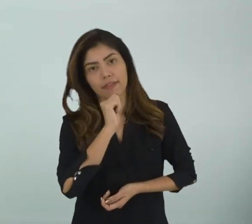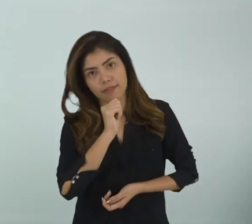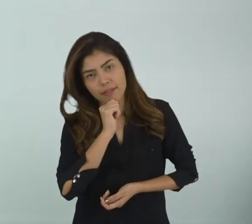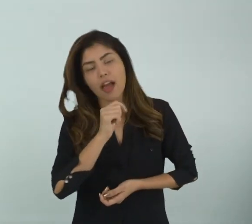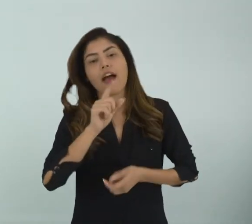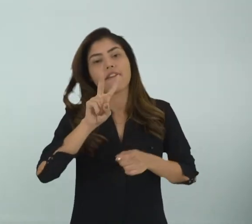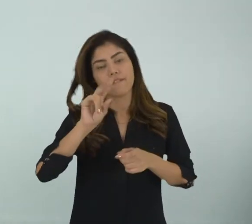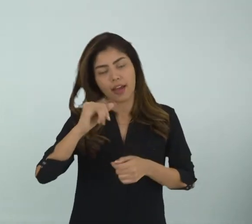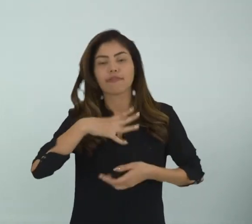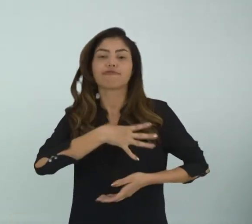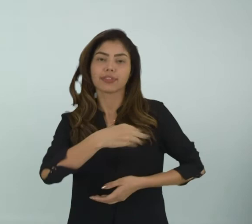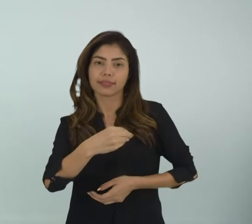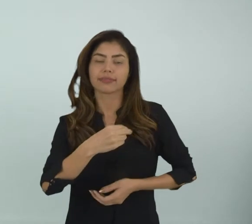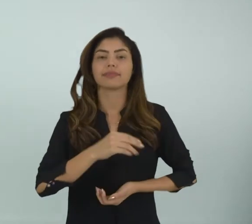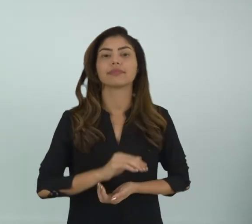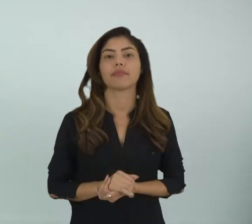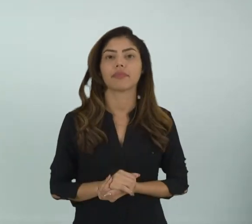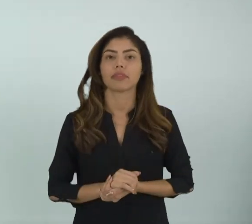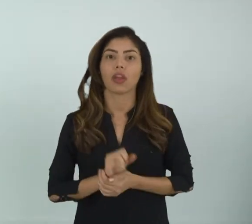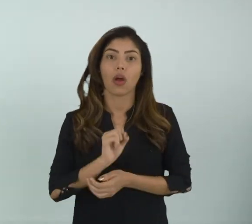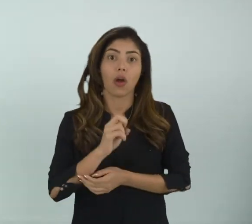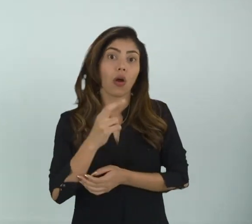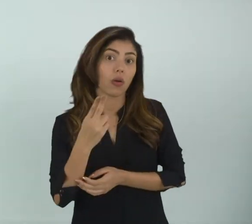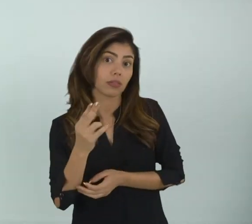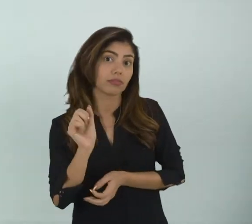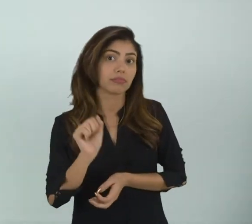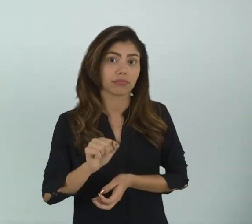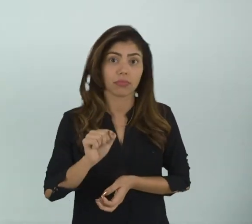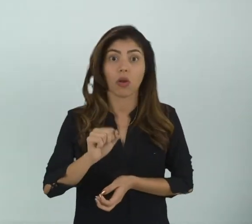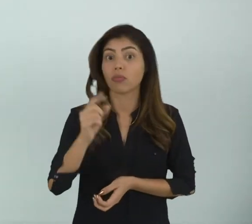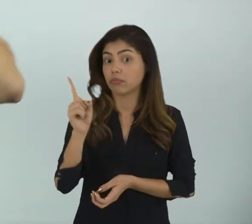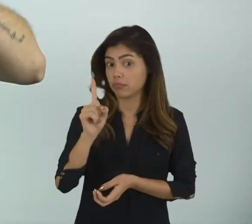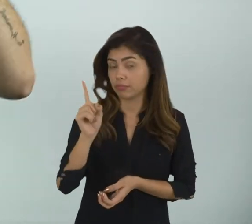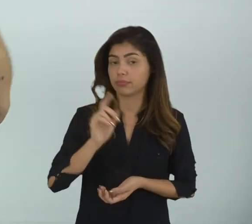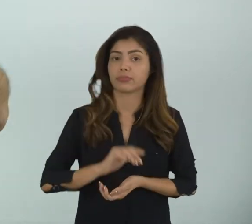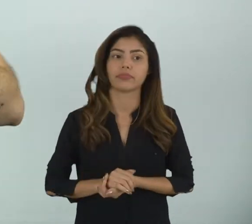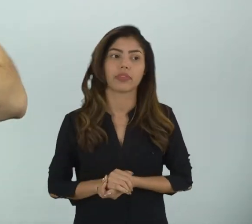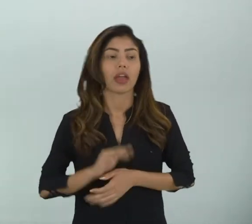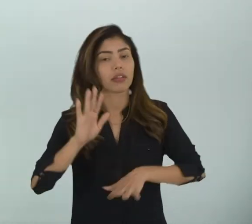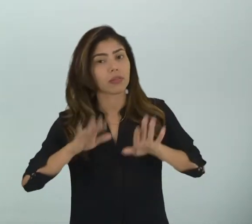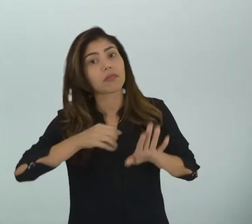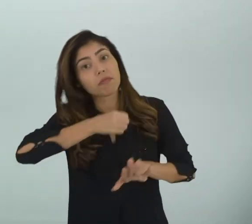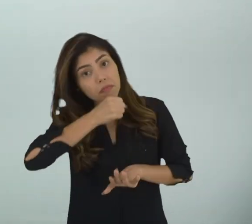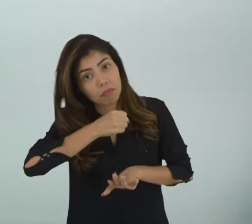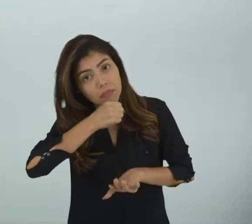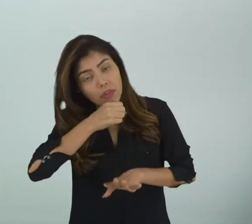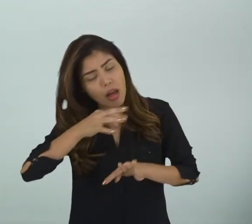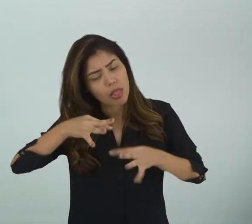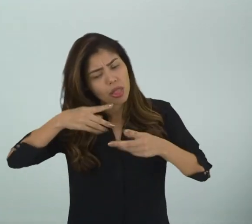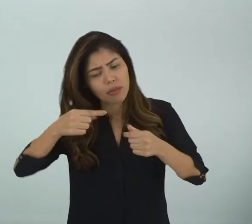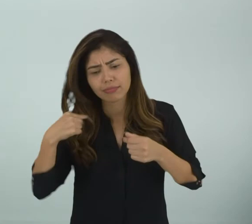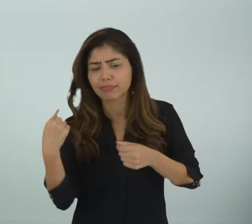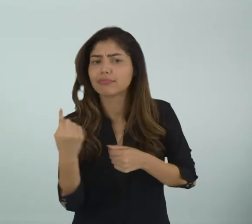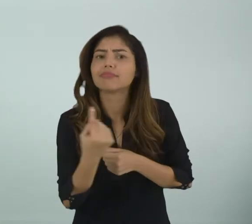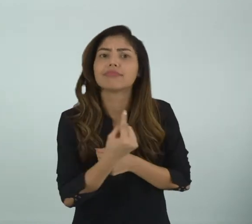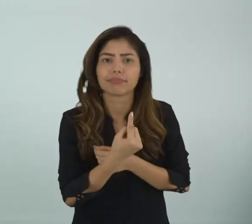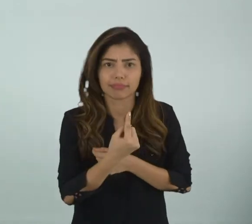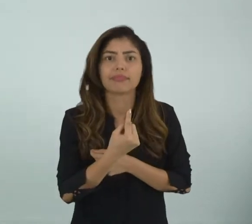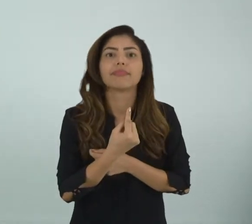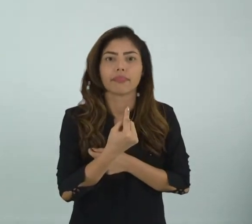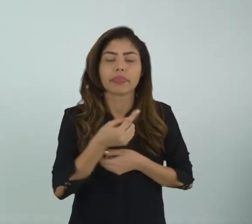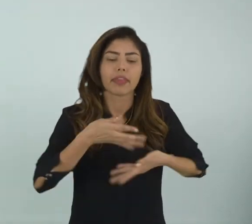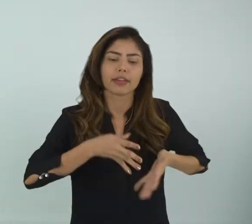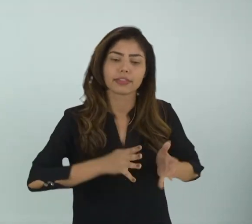de reprodução Ou sim Ou não E envelhecem Todos nós Temos